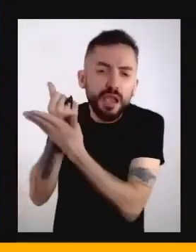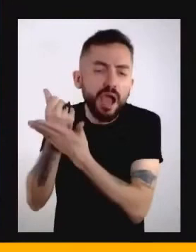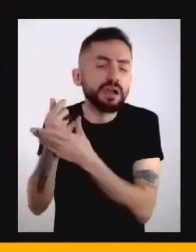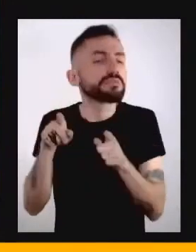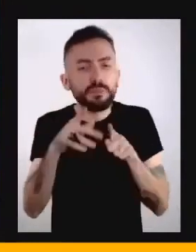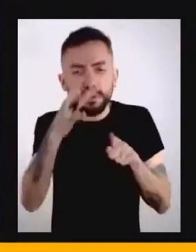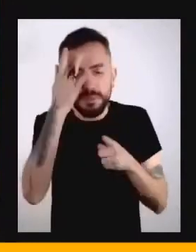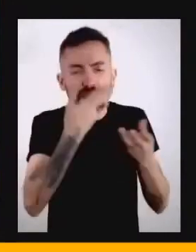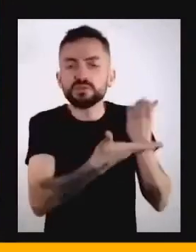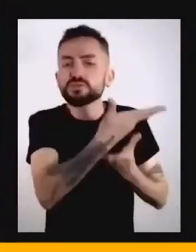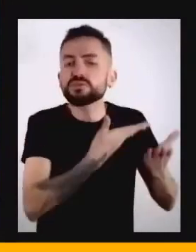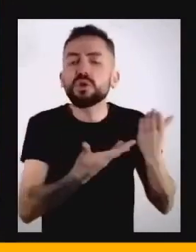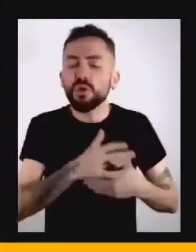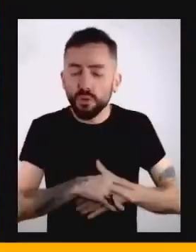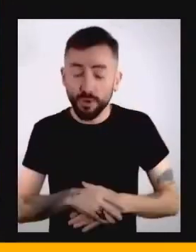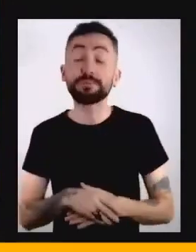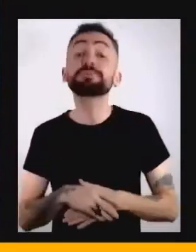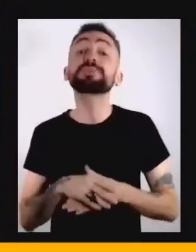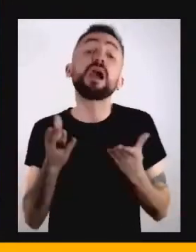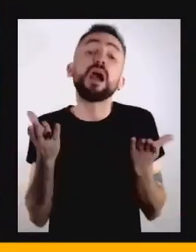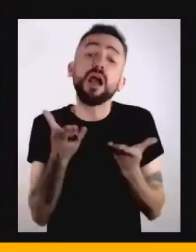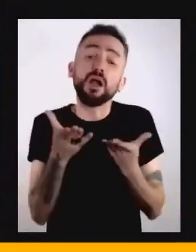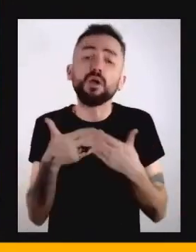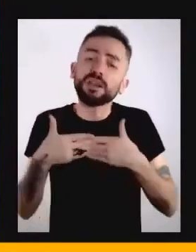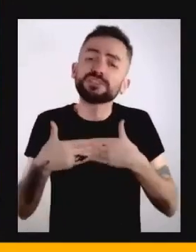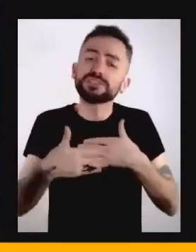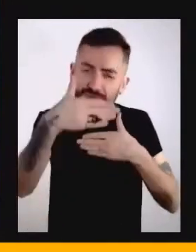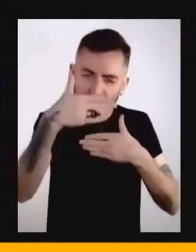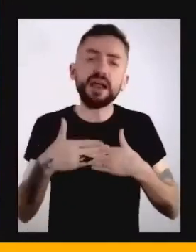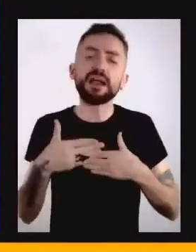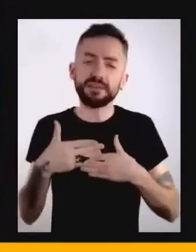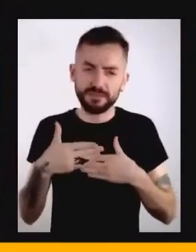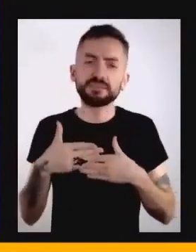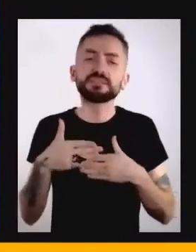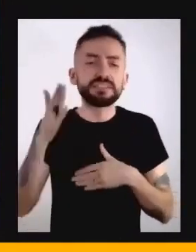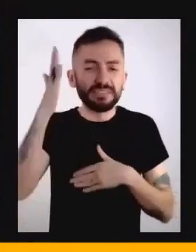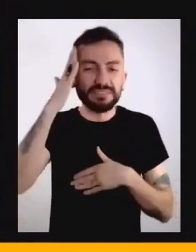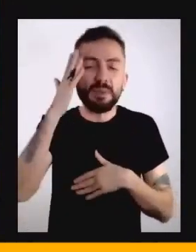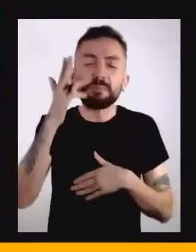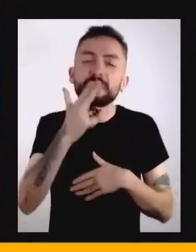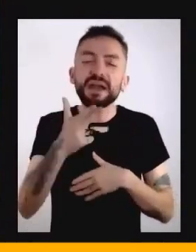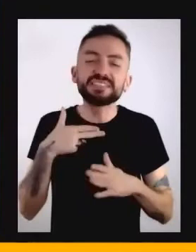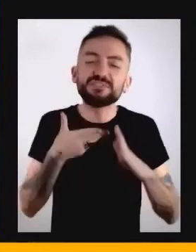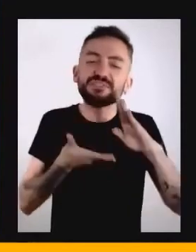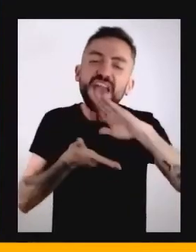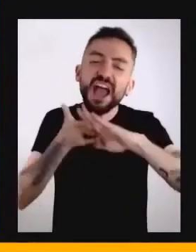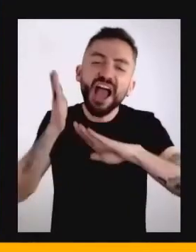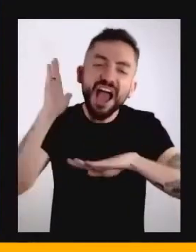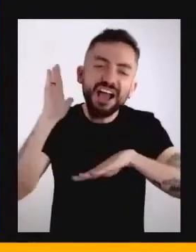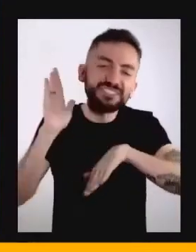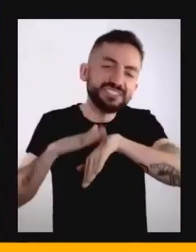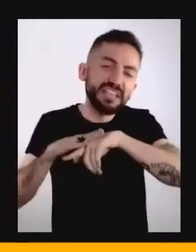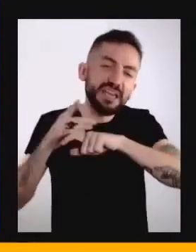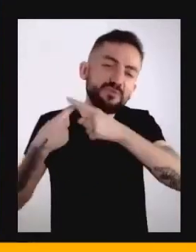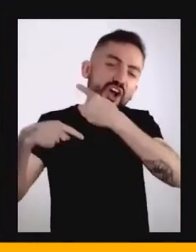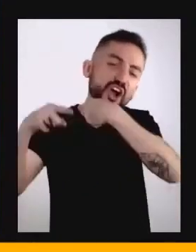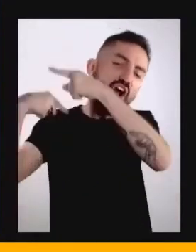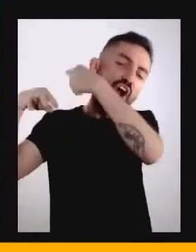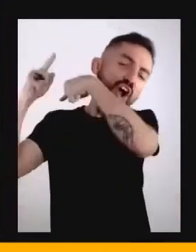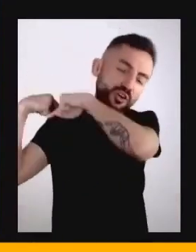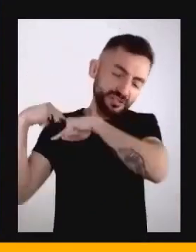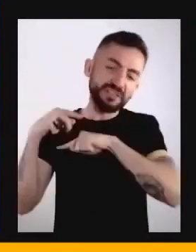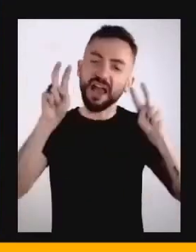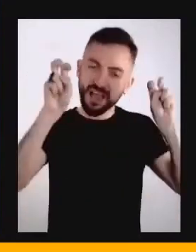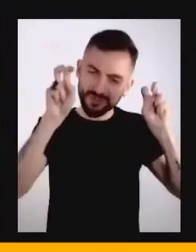a gente vai fazer um mergulho por aqui, uma viagem no tempo, dentro desse assunto.